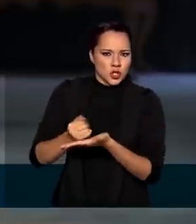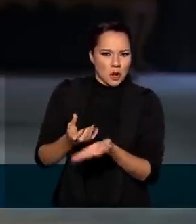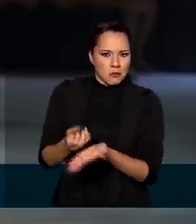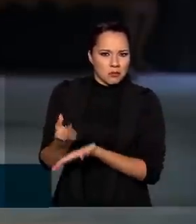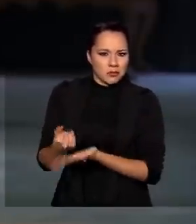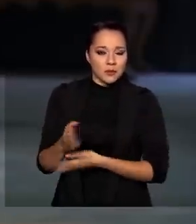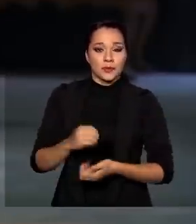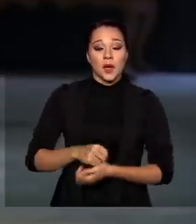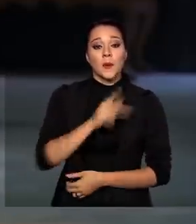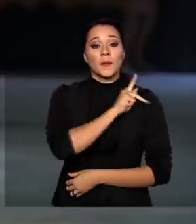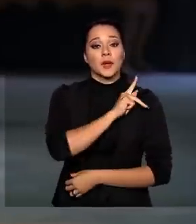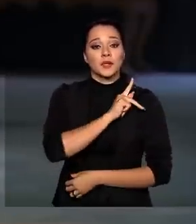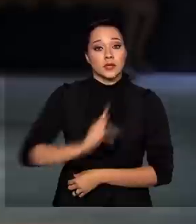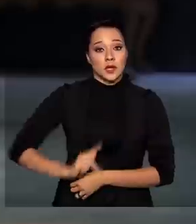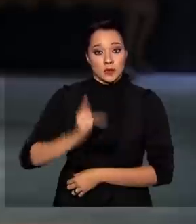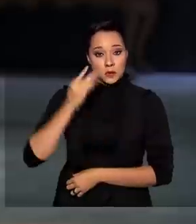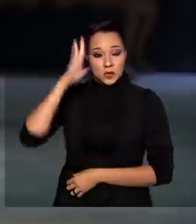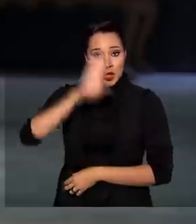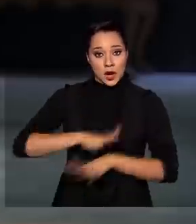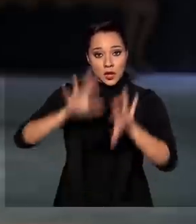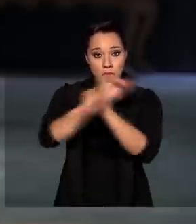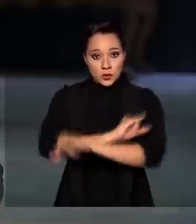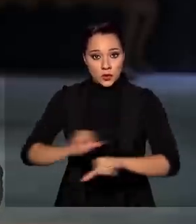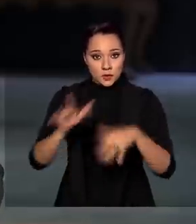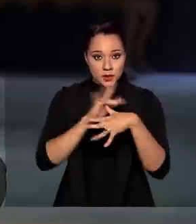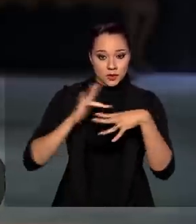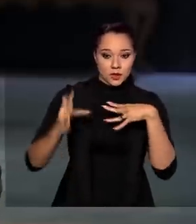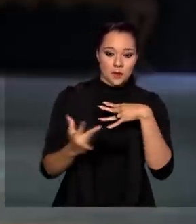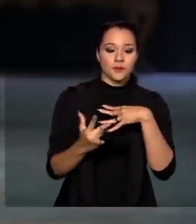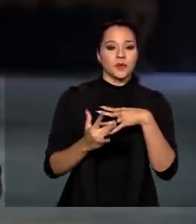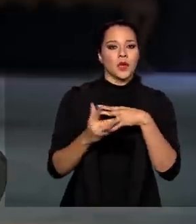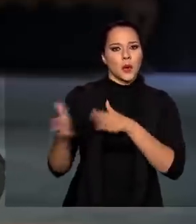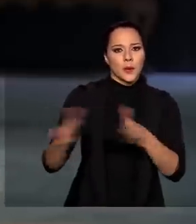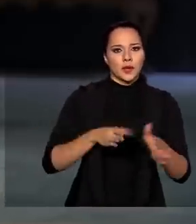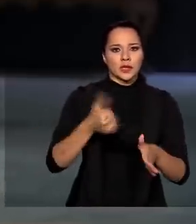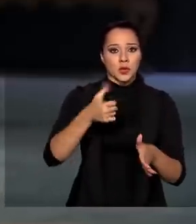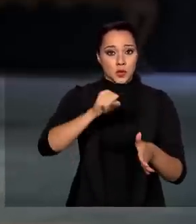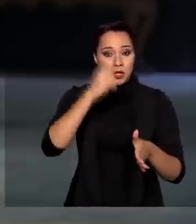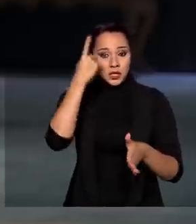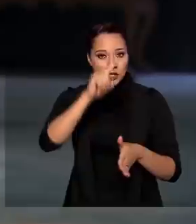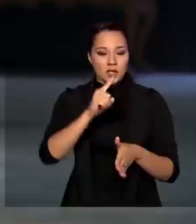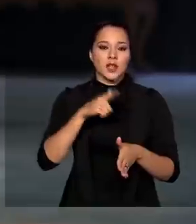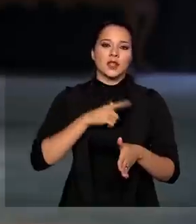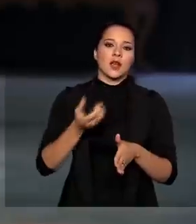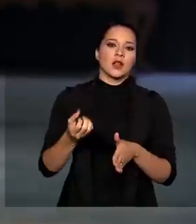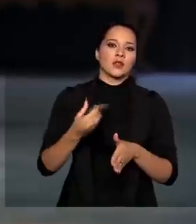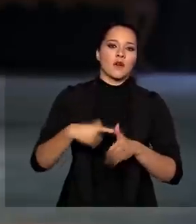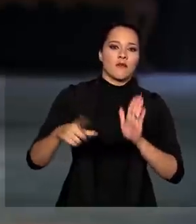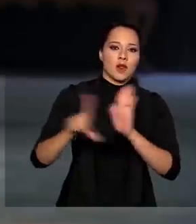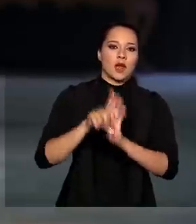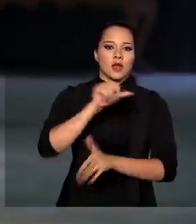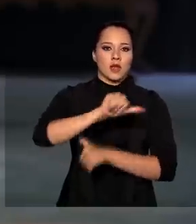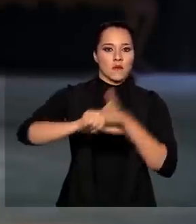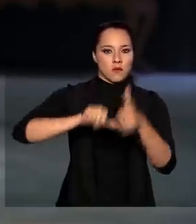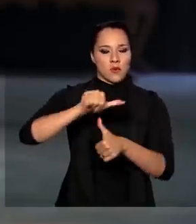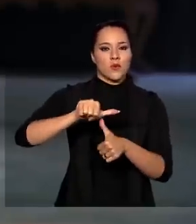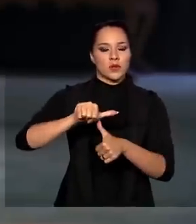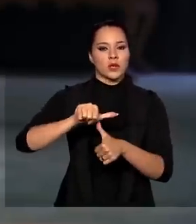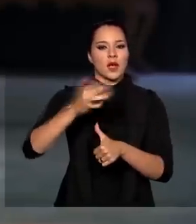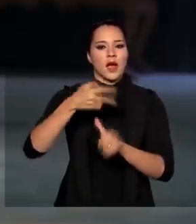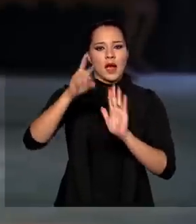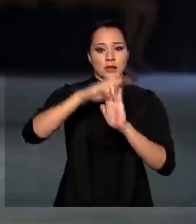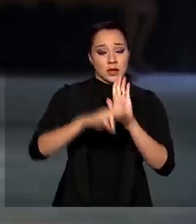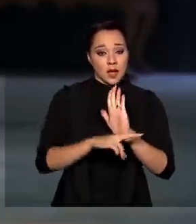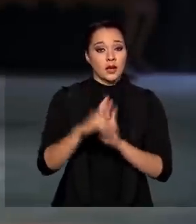Jair Bolsonaro anunciou pelas redes sociais que, daqui a 180 dias, entra em vigor uma lei que muda, modifica as